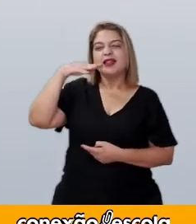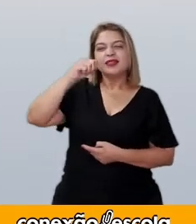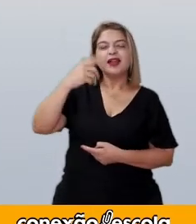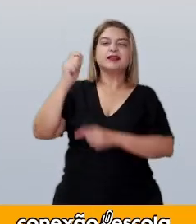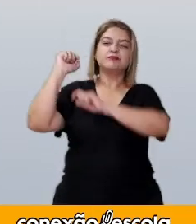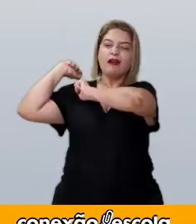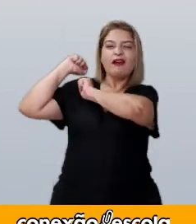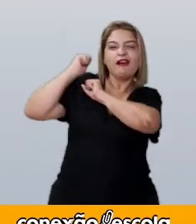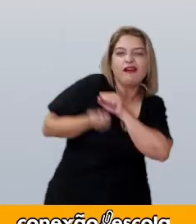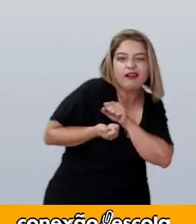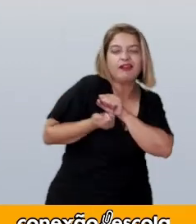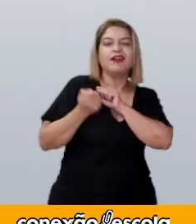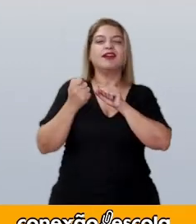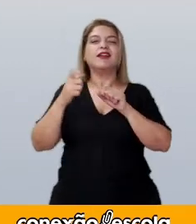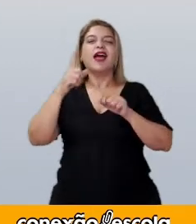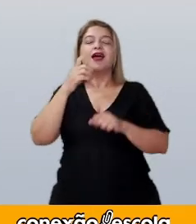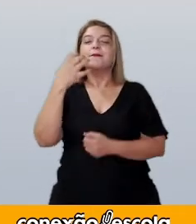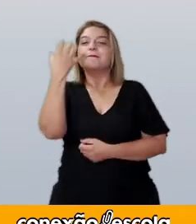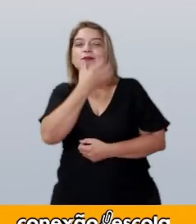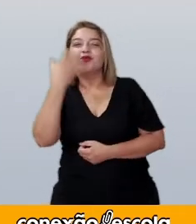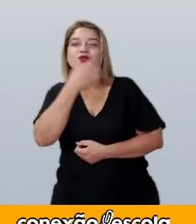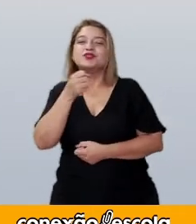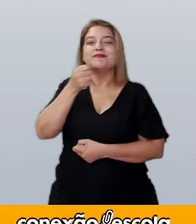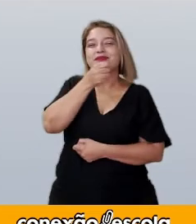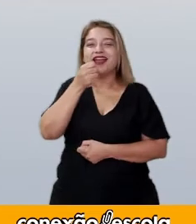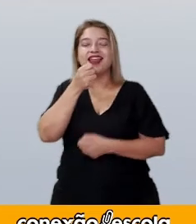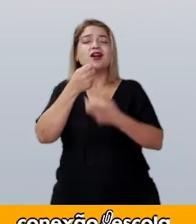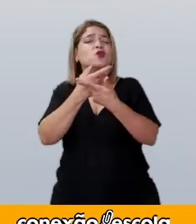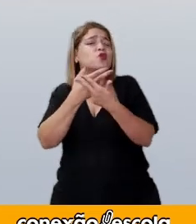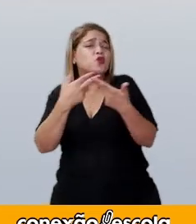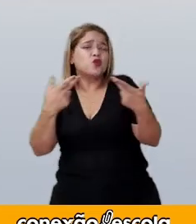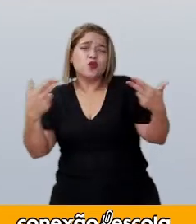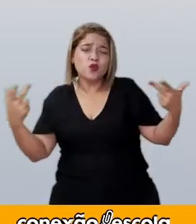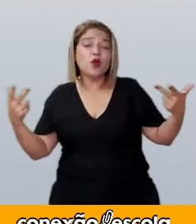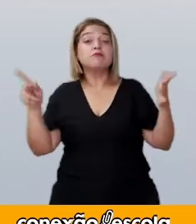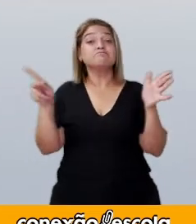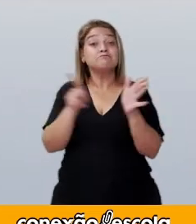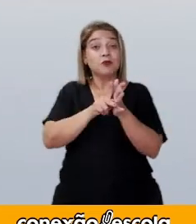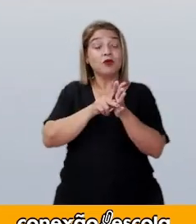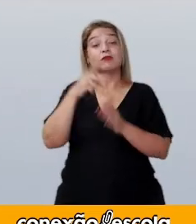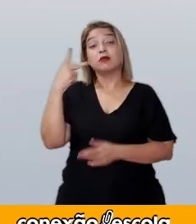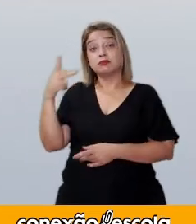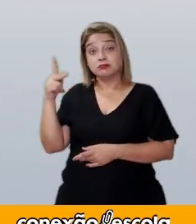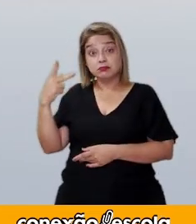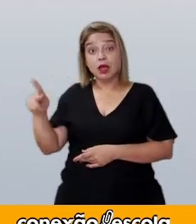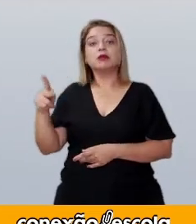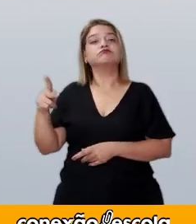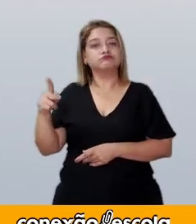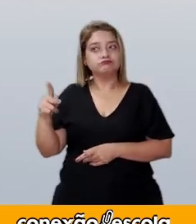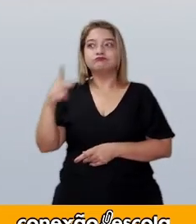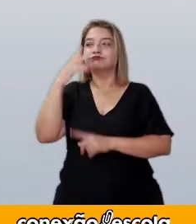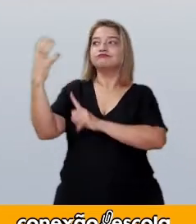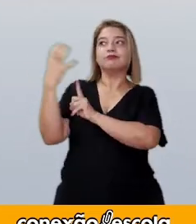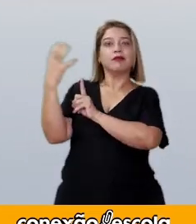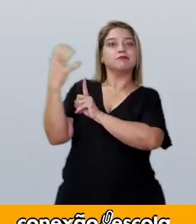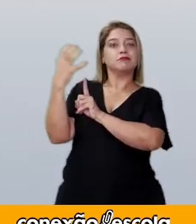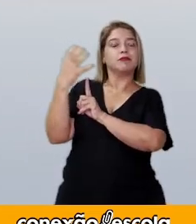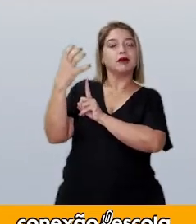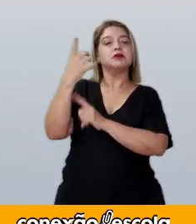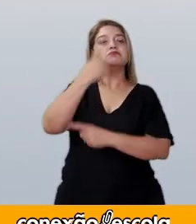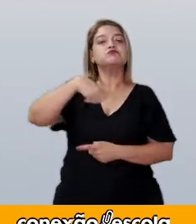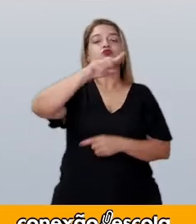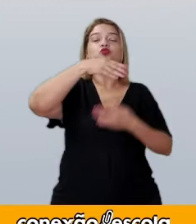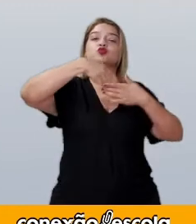karatê, karaokê e muitas outras foram incorporadas